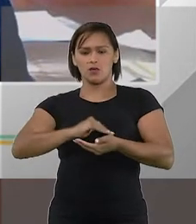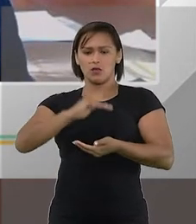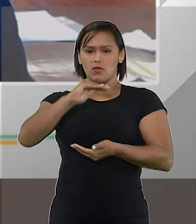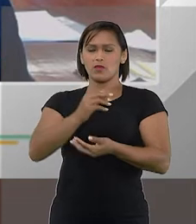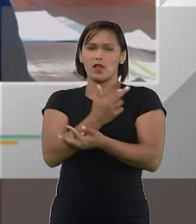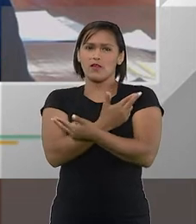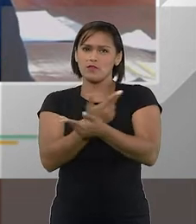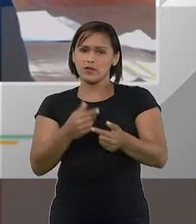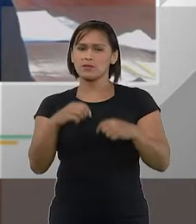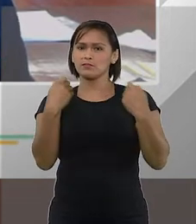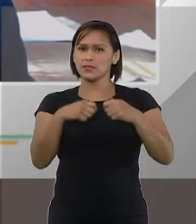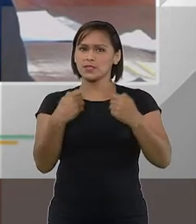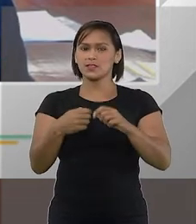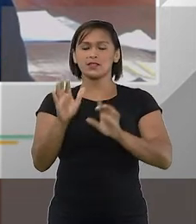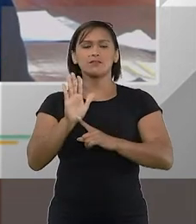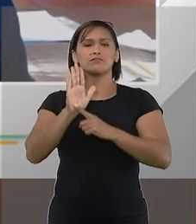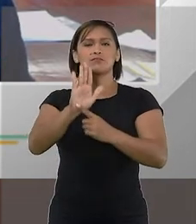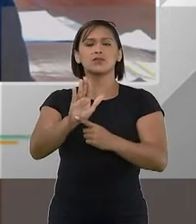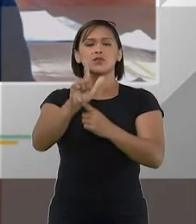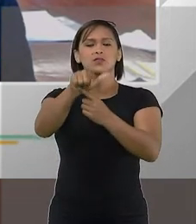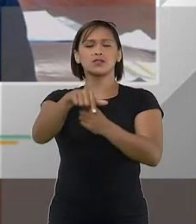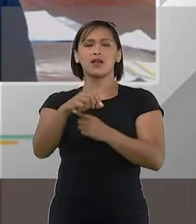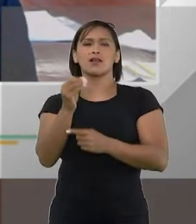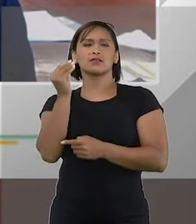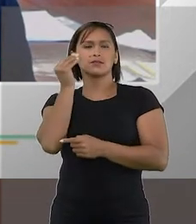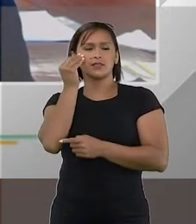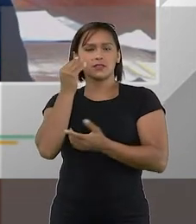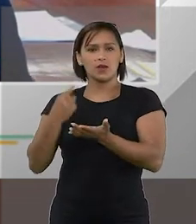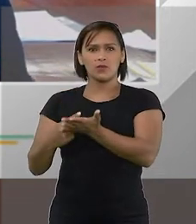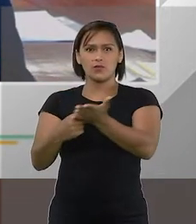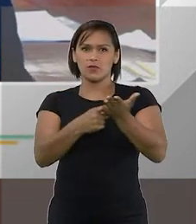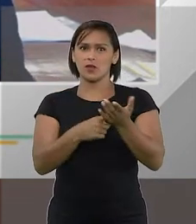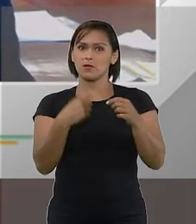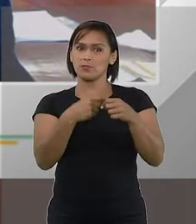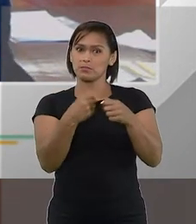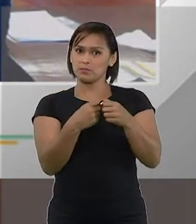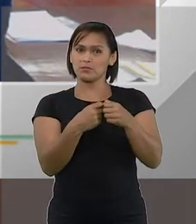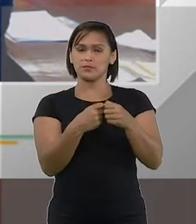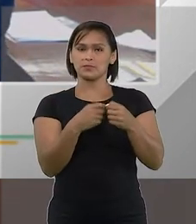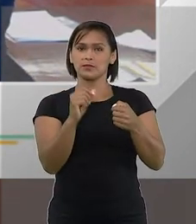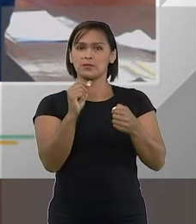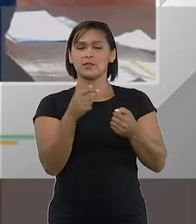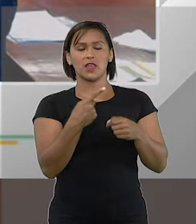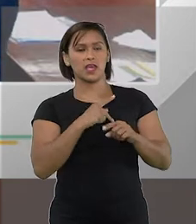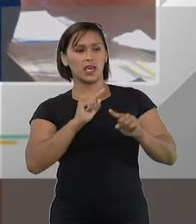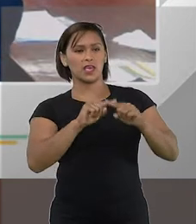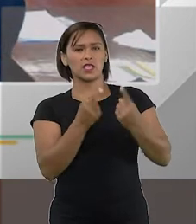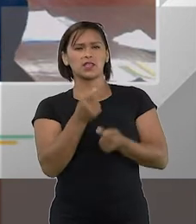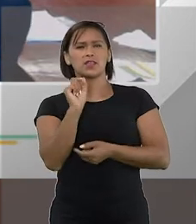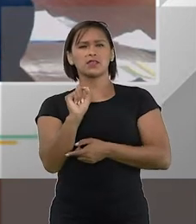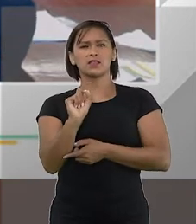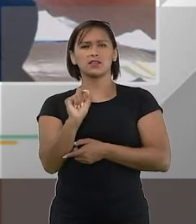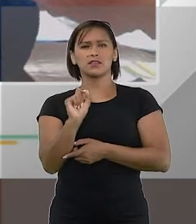ajuizada se não houvesse a demonstração de que uma tentativa de acordo havia sido feita. Então,